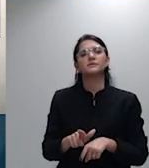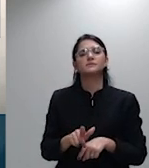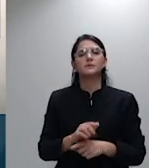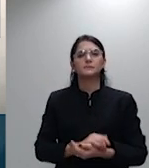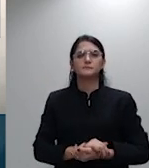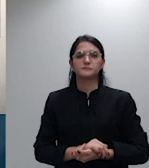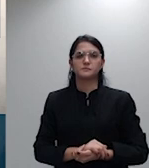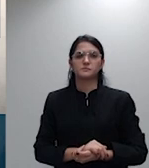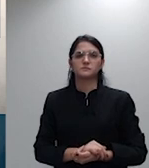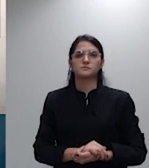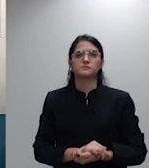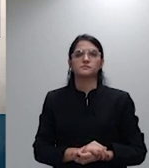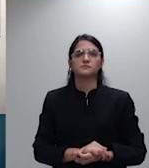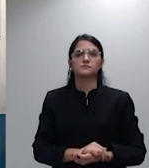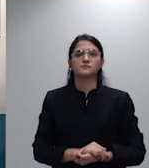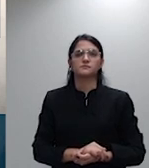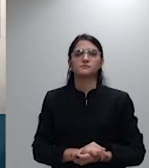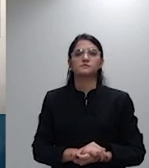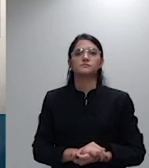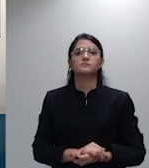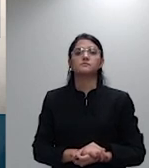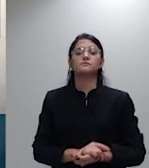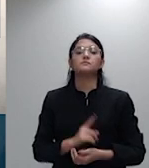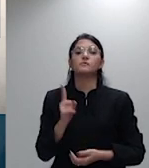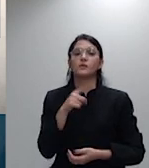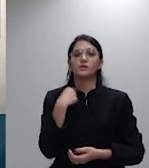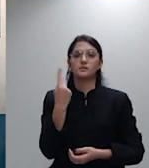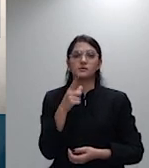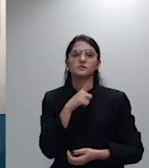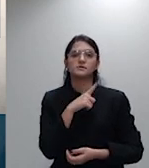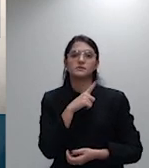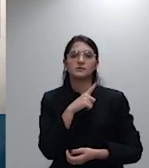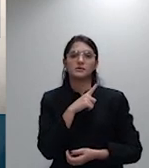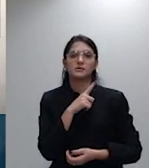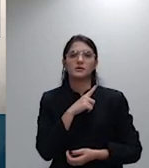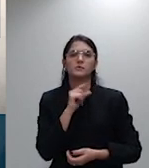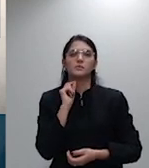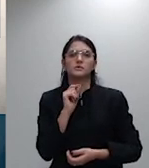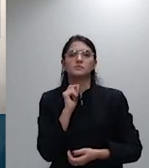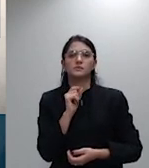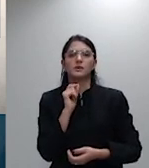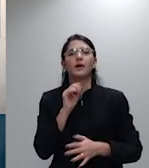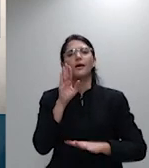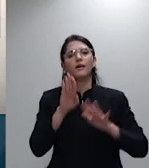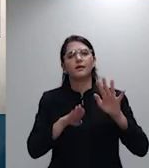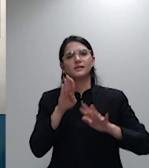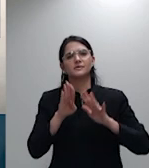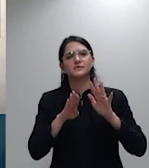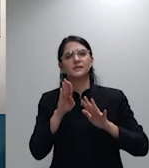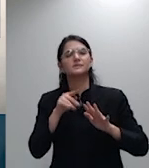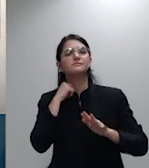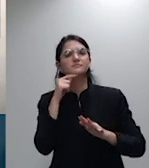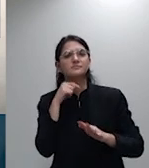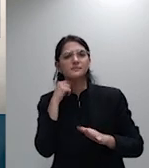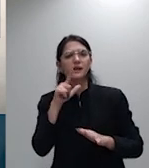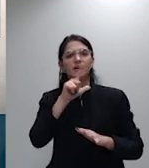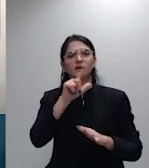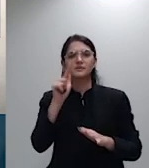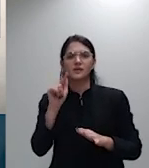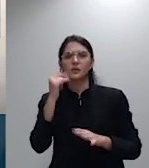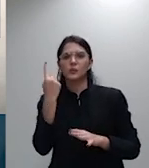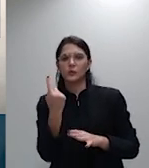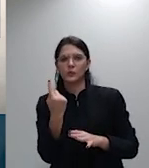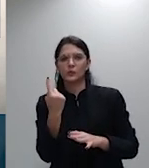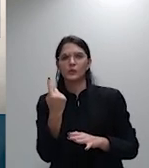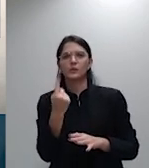nós temos que ter em mente que ponderar princípios não é eleger um e excluir os demais outro